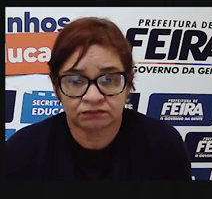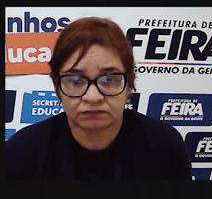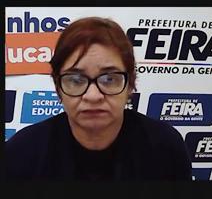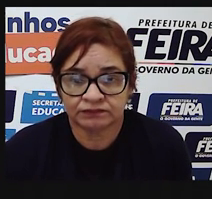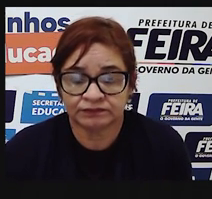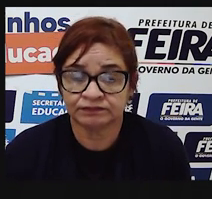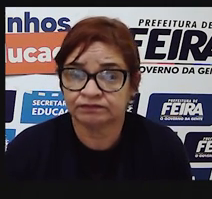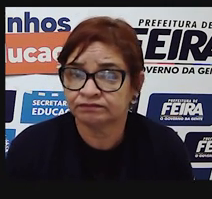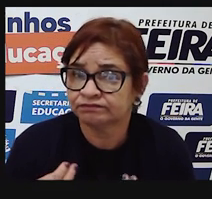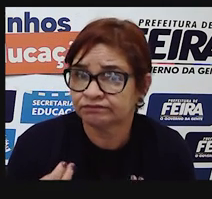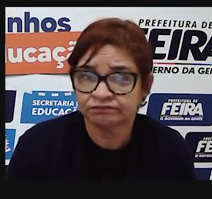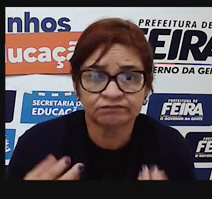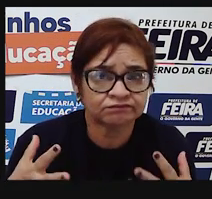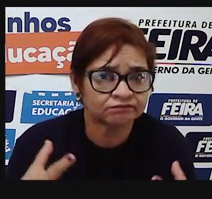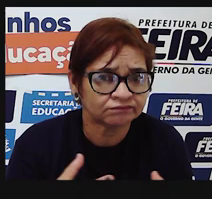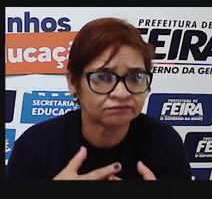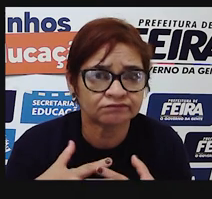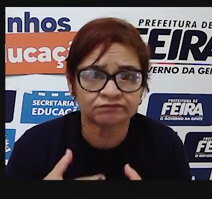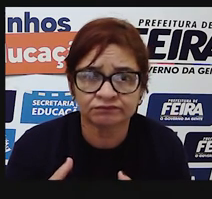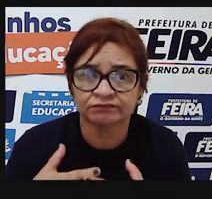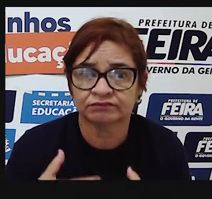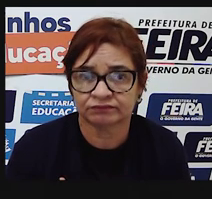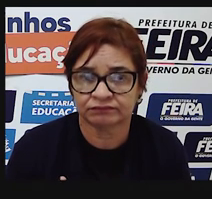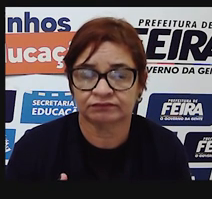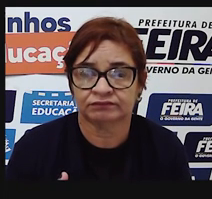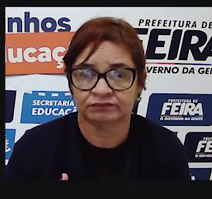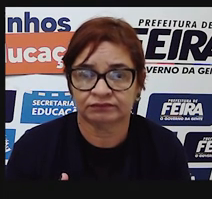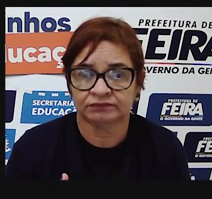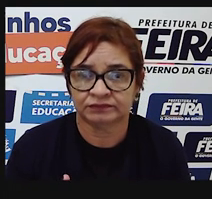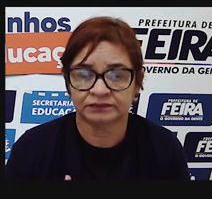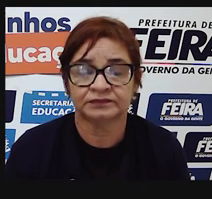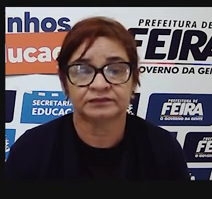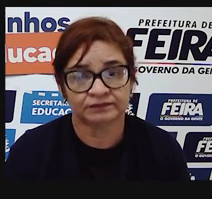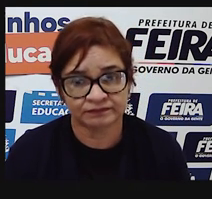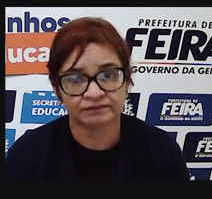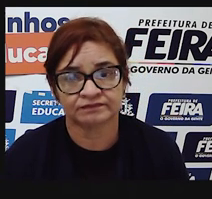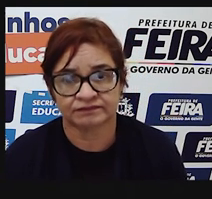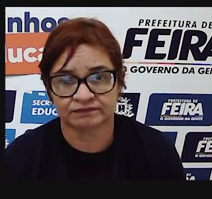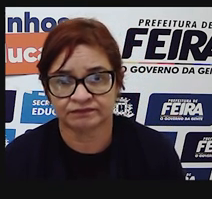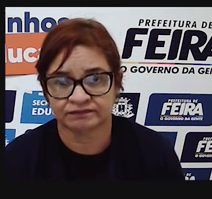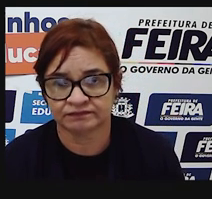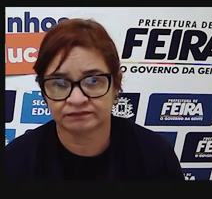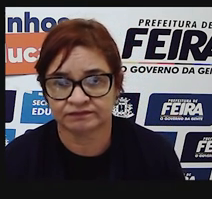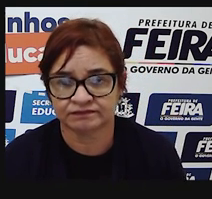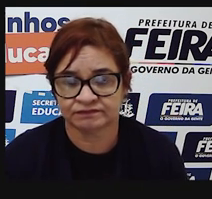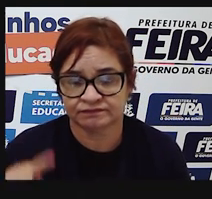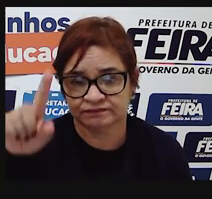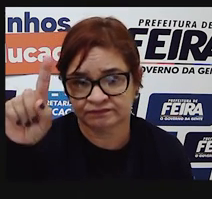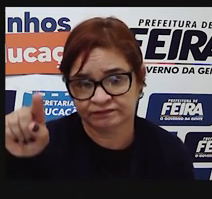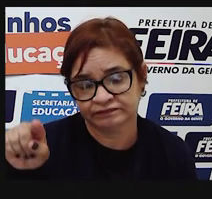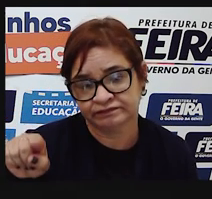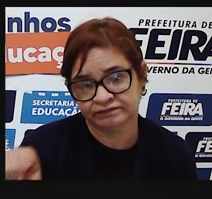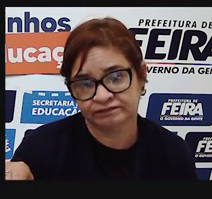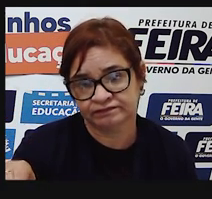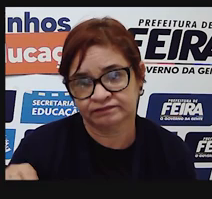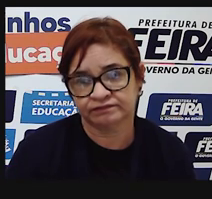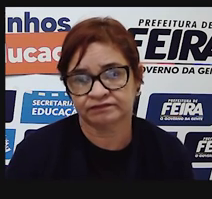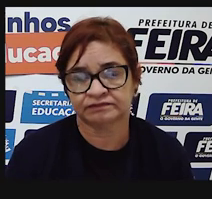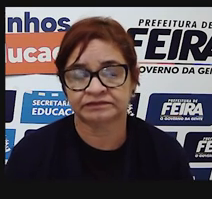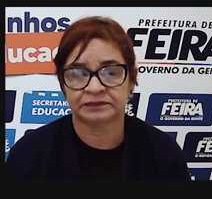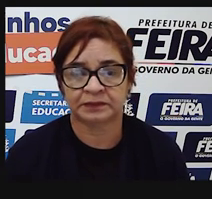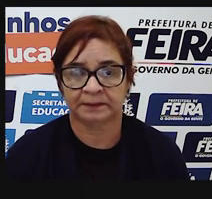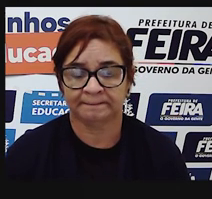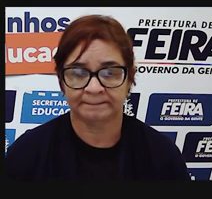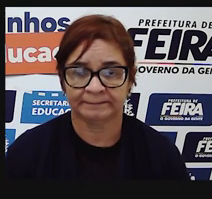Oh, quanta confusão. A interjeição, lá de oh, o oh, interjeição, não é?